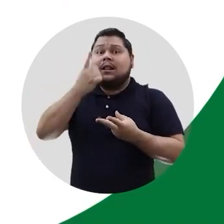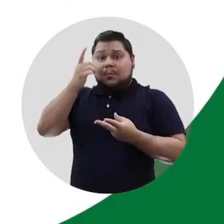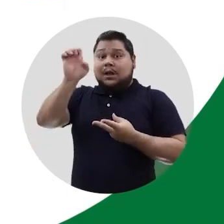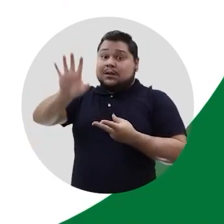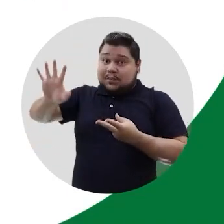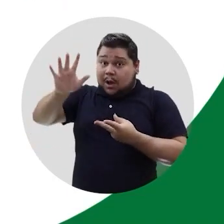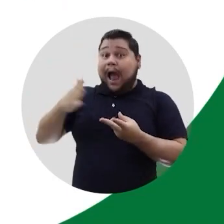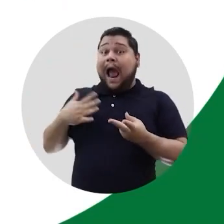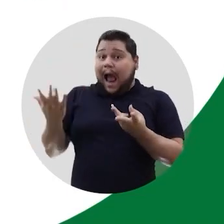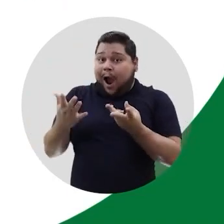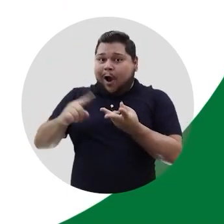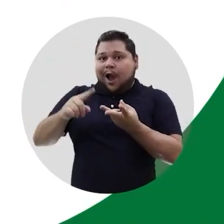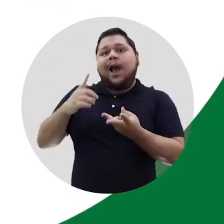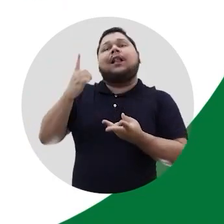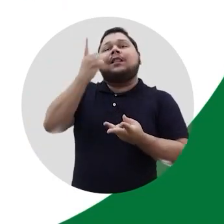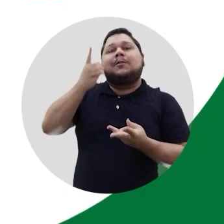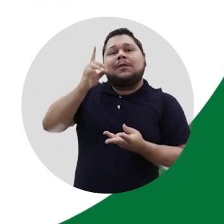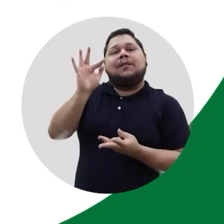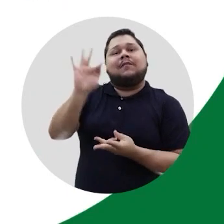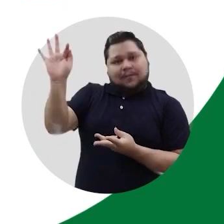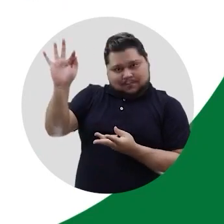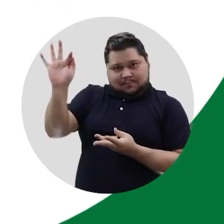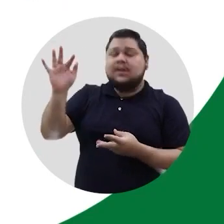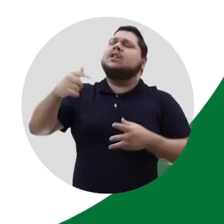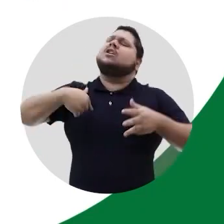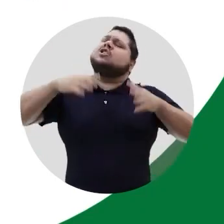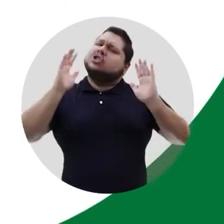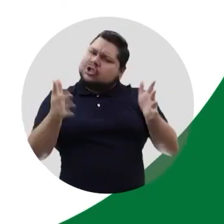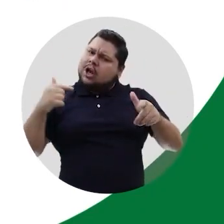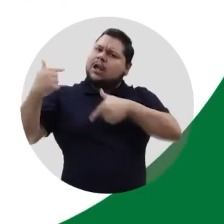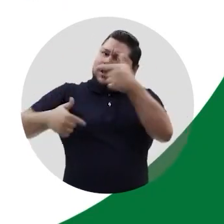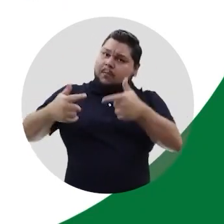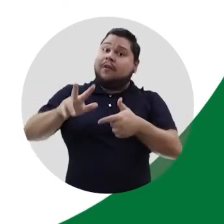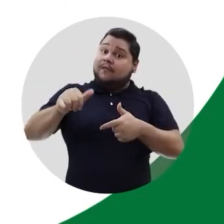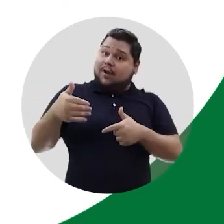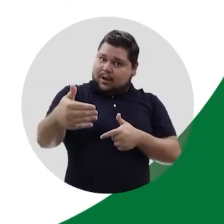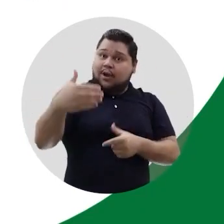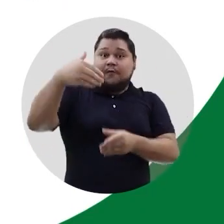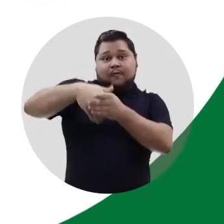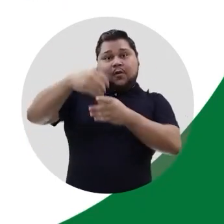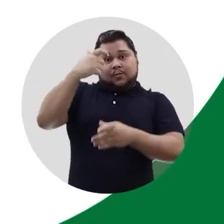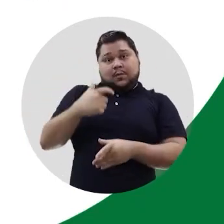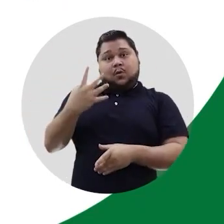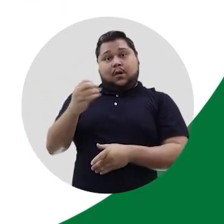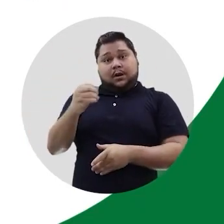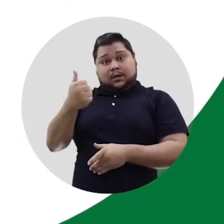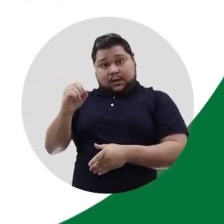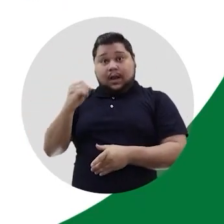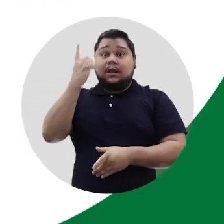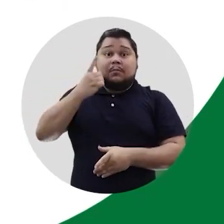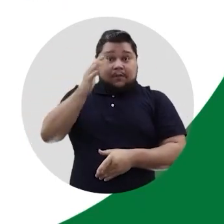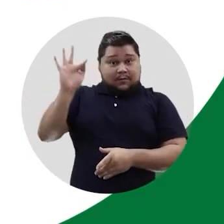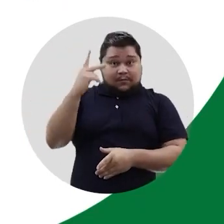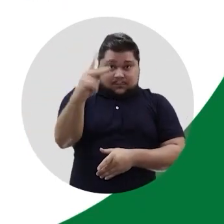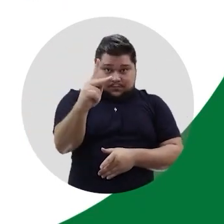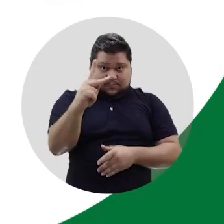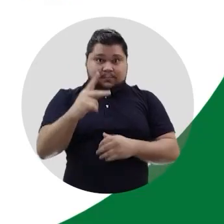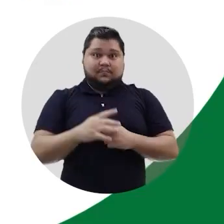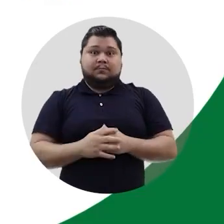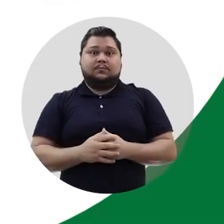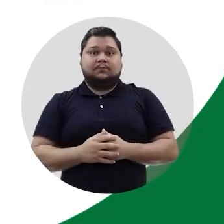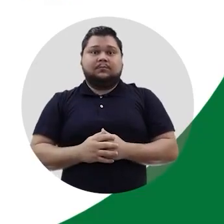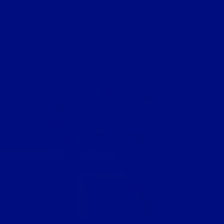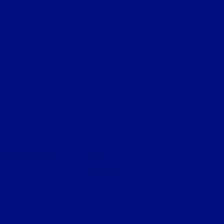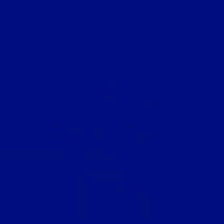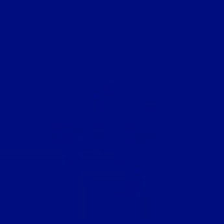Deputado estadual E agora sou candidato A deputado federal Muito já foi feito Mas vale o que virá Vote professor Alain 4010 Seu